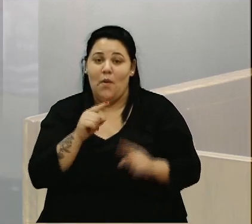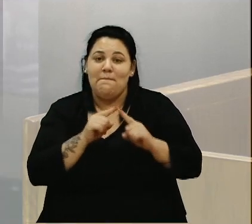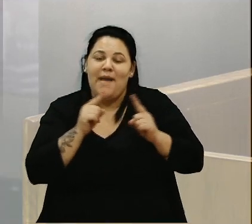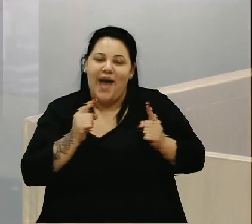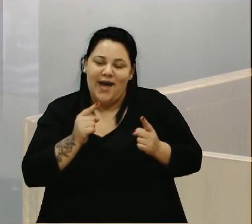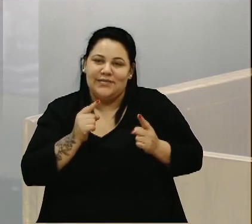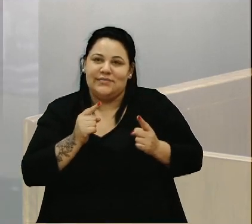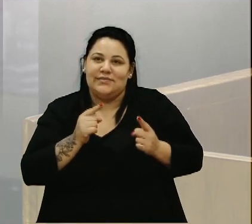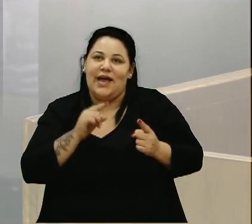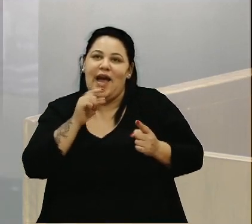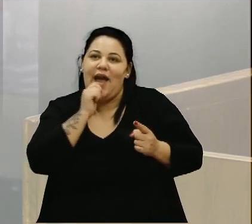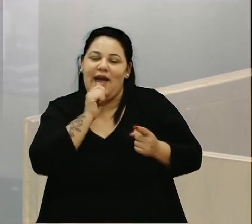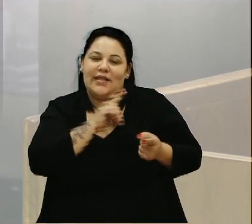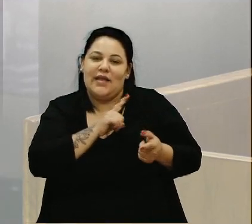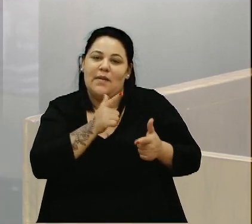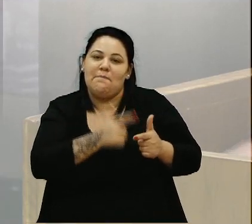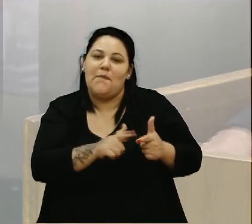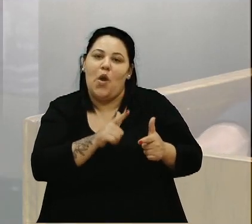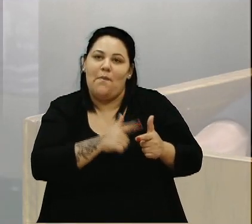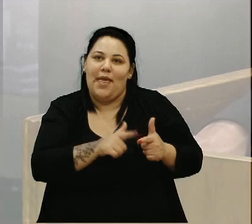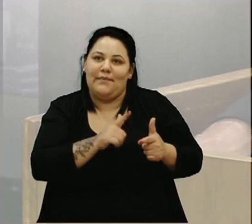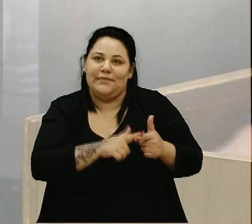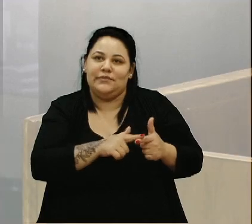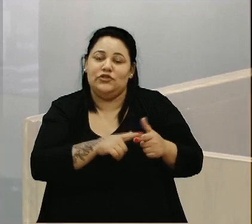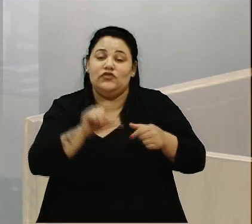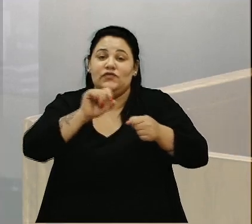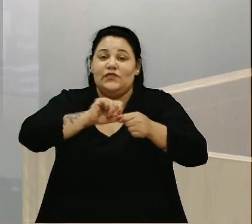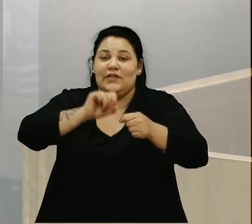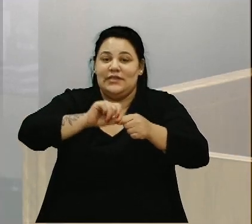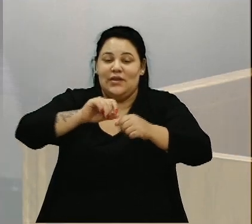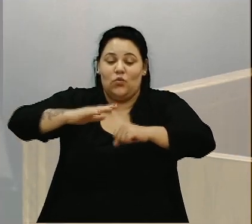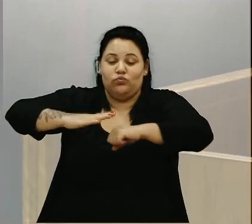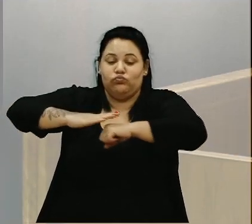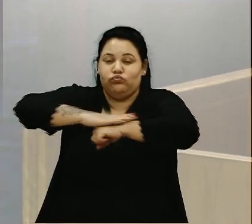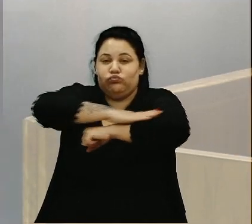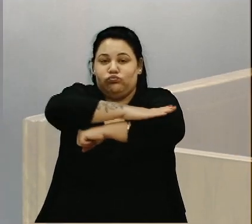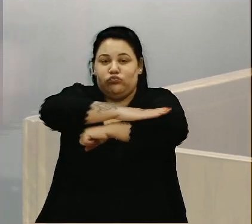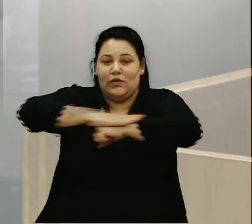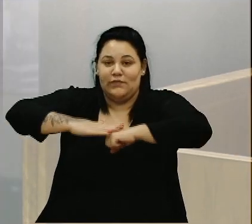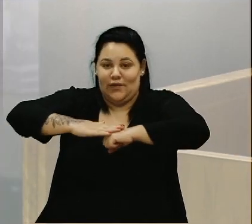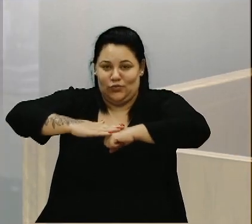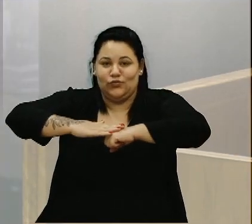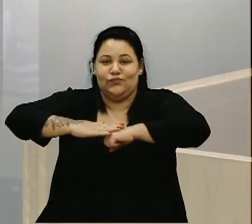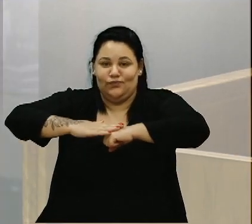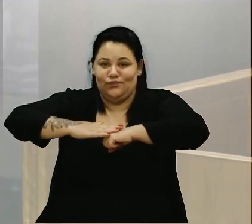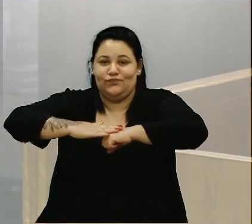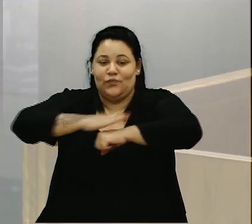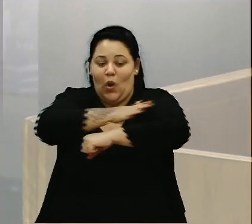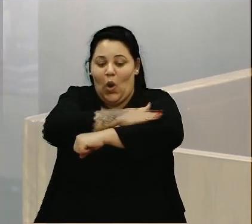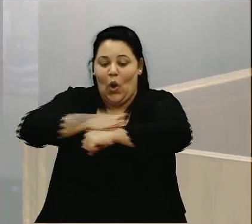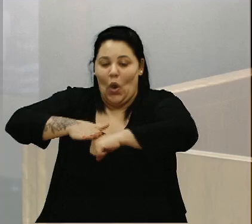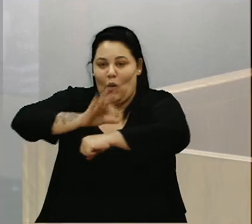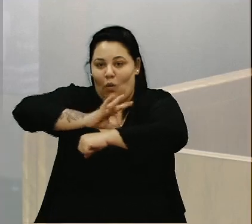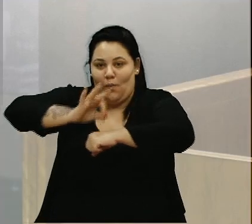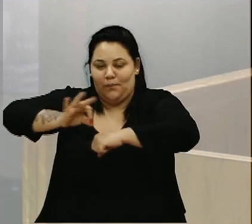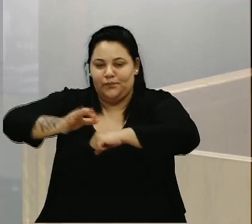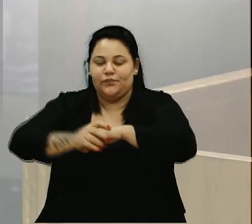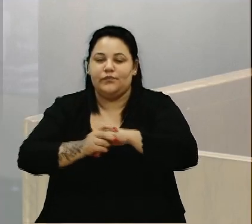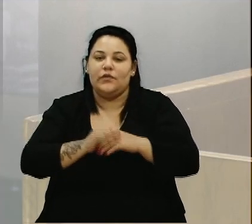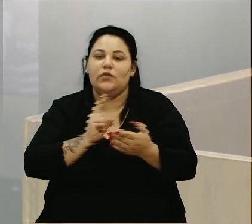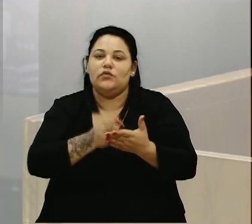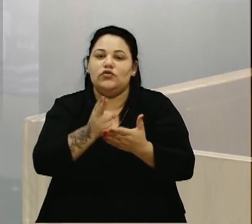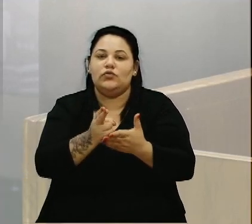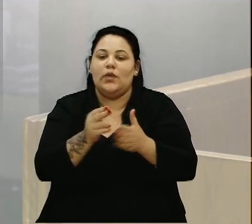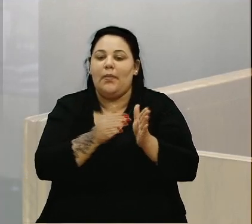com problema ainda de fazer a parte asfáltica ali na entrada do bairro Planalto. Seguindo a BR